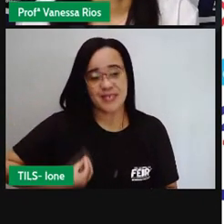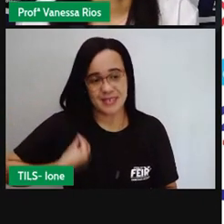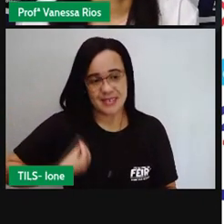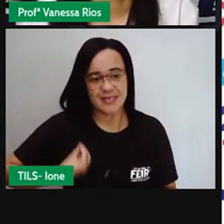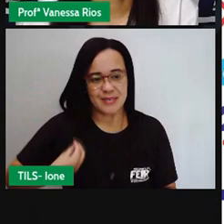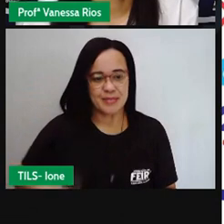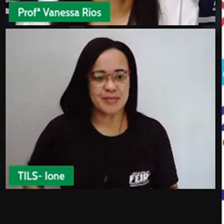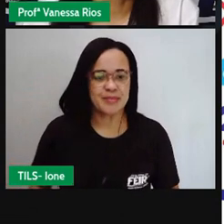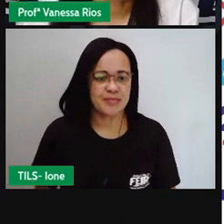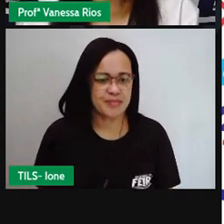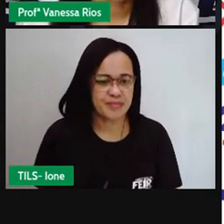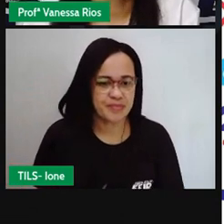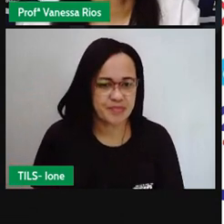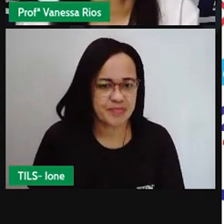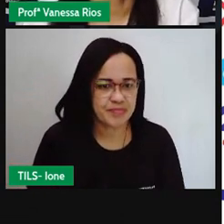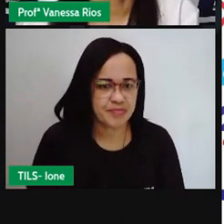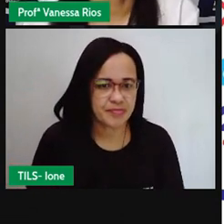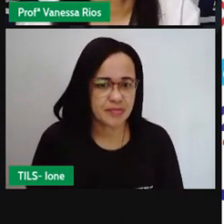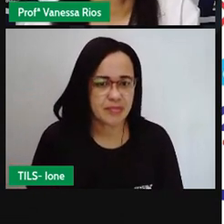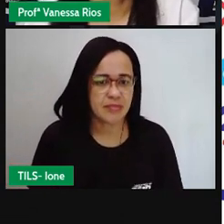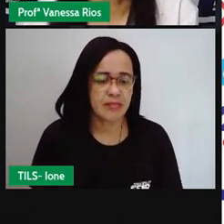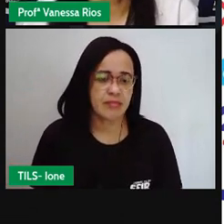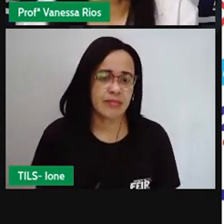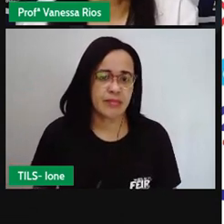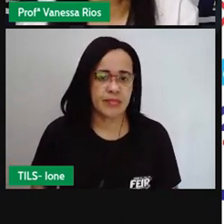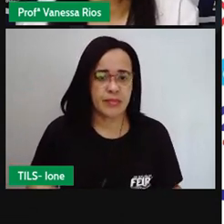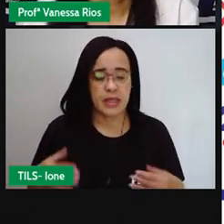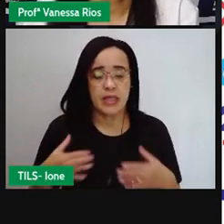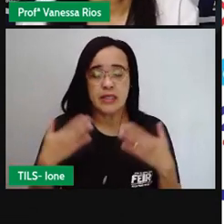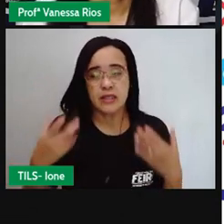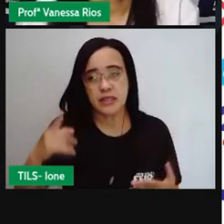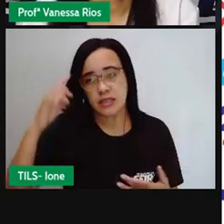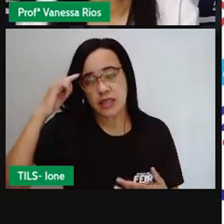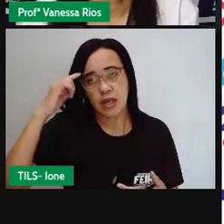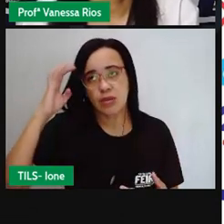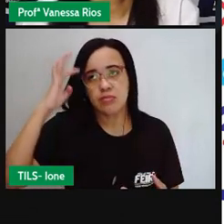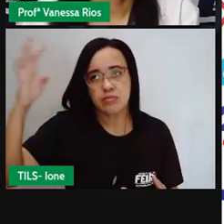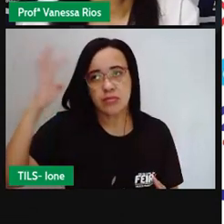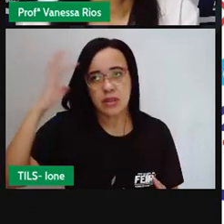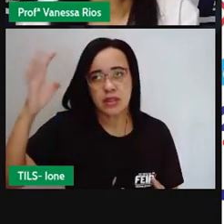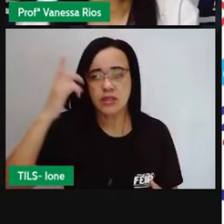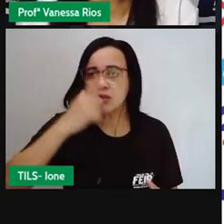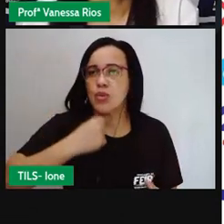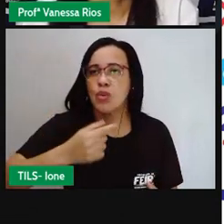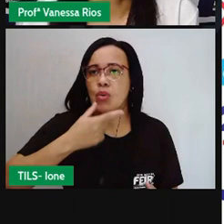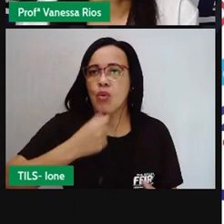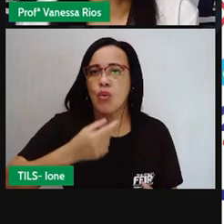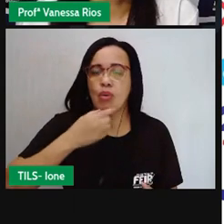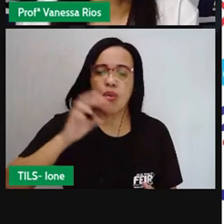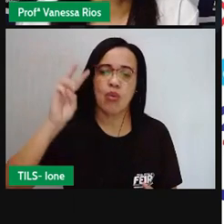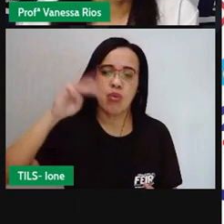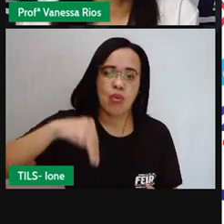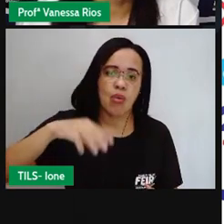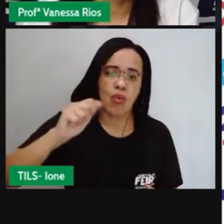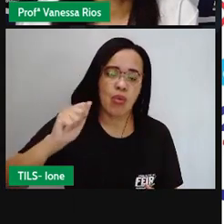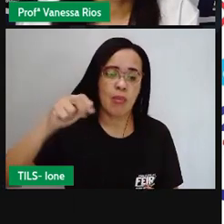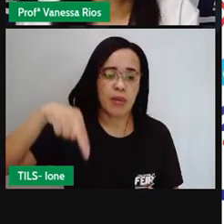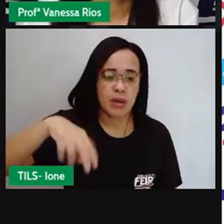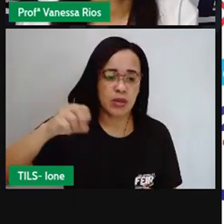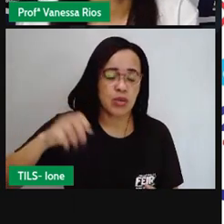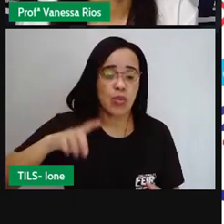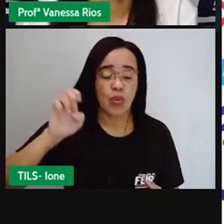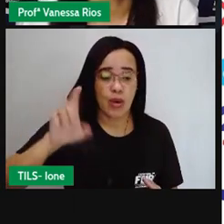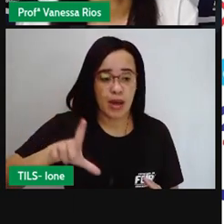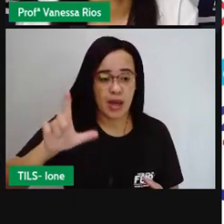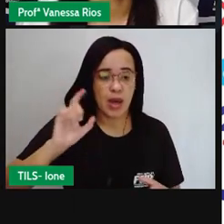E aí imagine que Manoel é um robô humano, começando de um ponto destacado com X em vermelho,